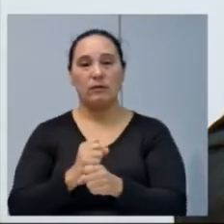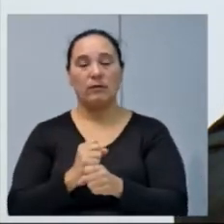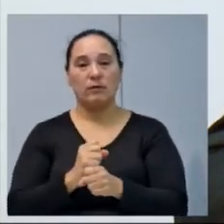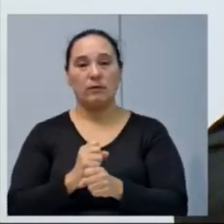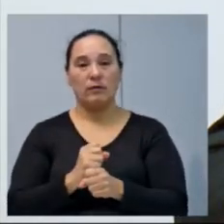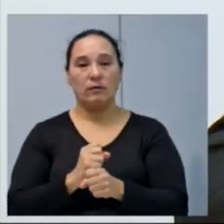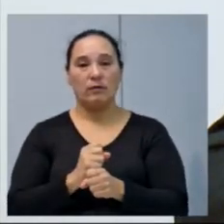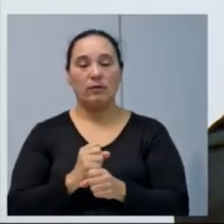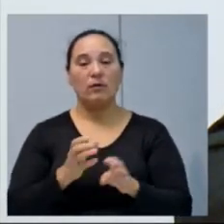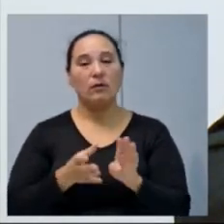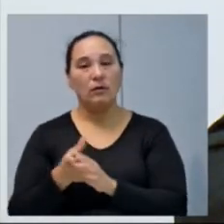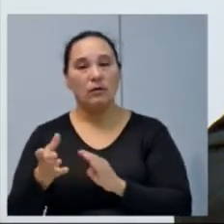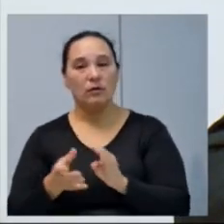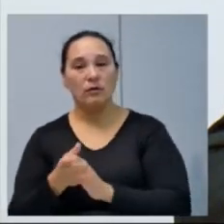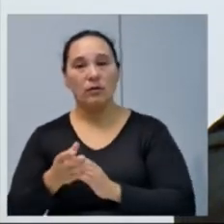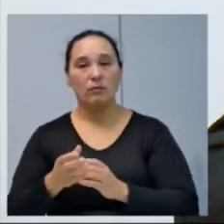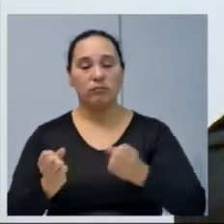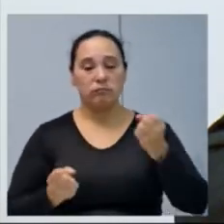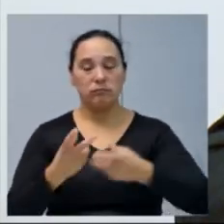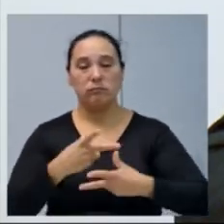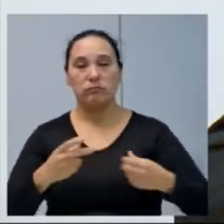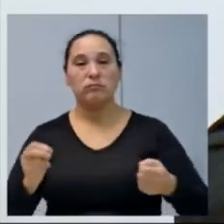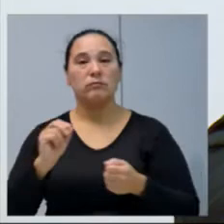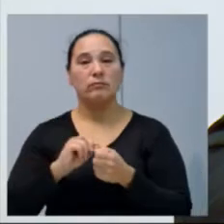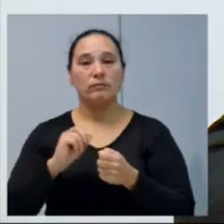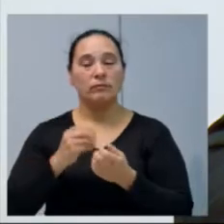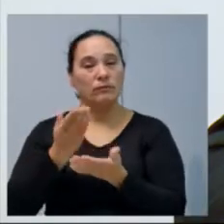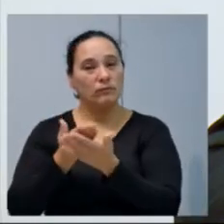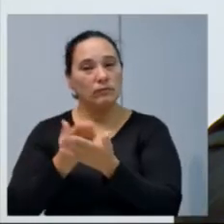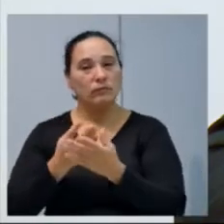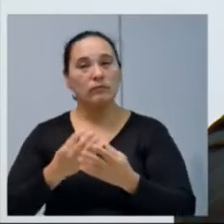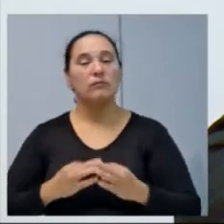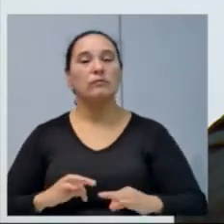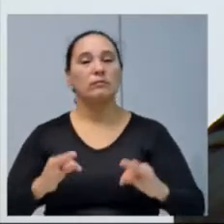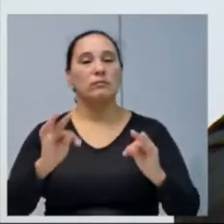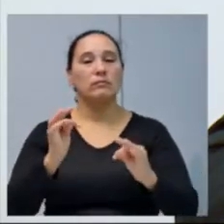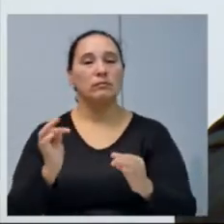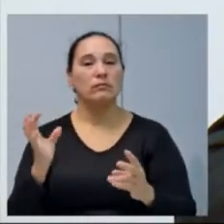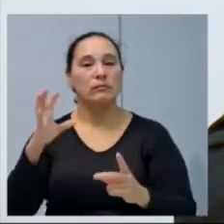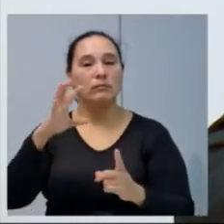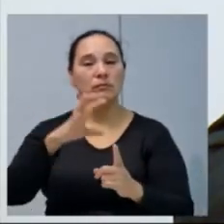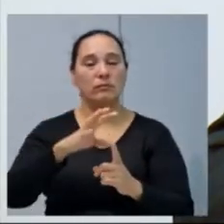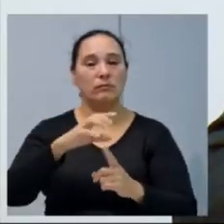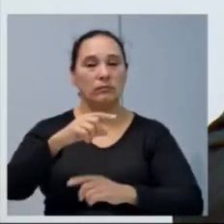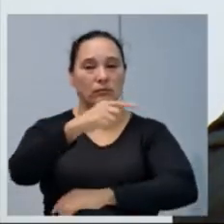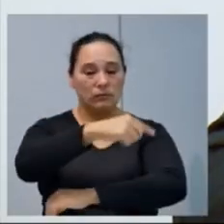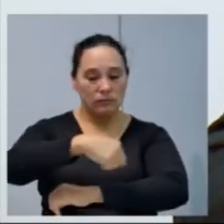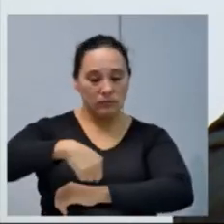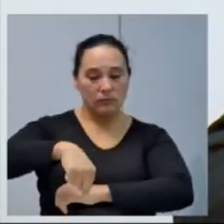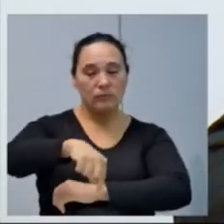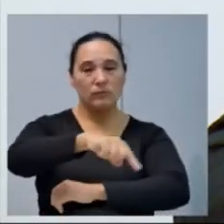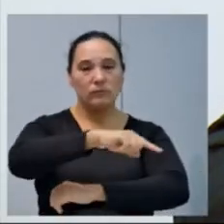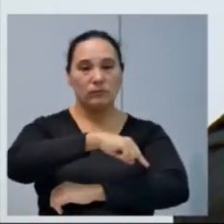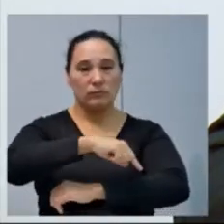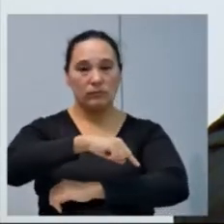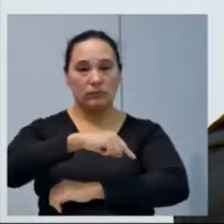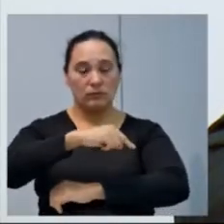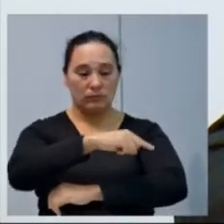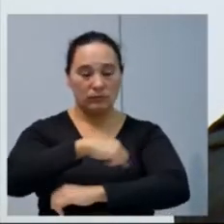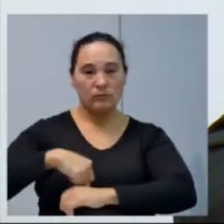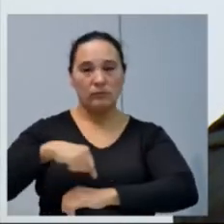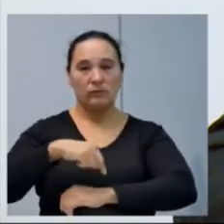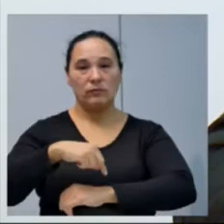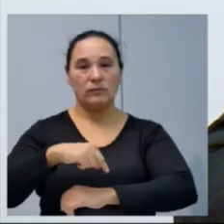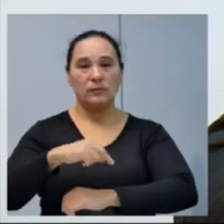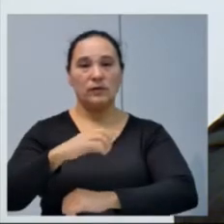Mute e Conselho Municipal de Trânsito, realize estudo técnico para a implantação de uma rótula na esquina da Rua Visconde